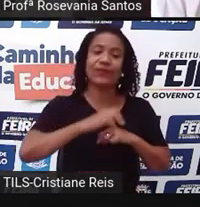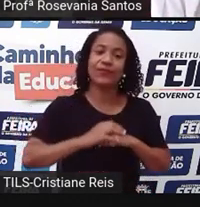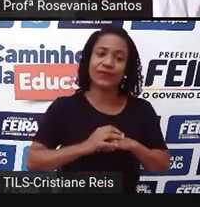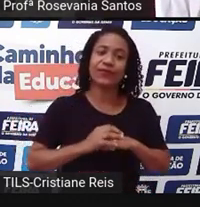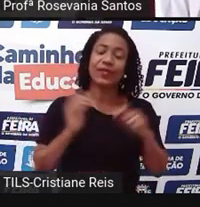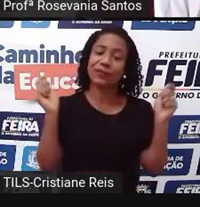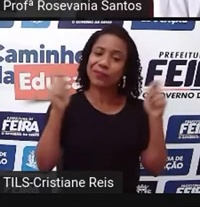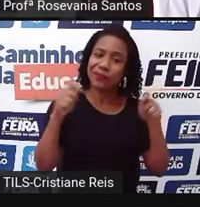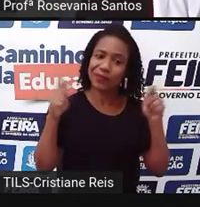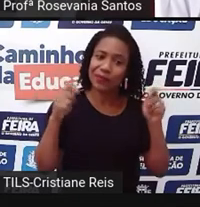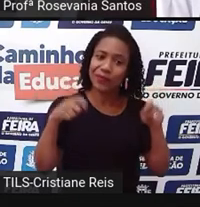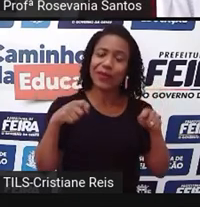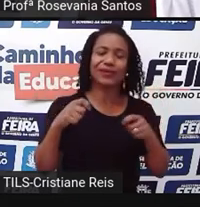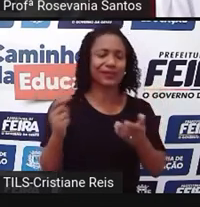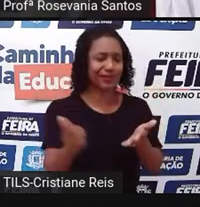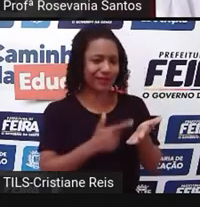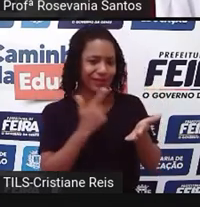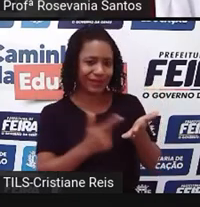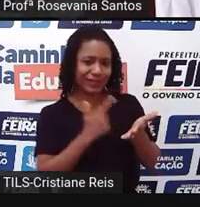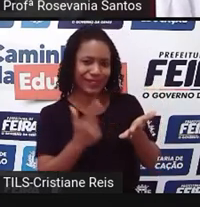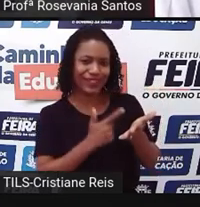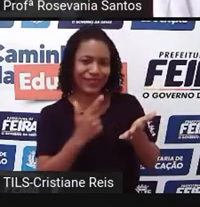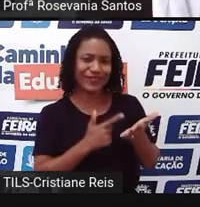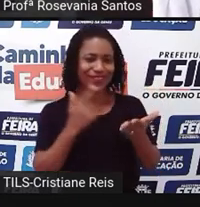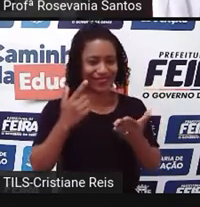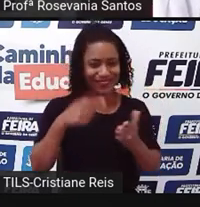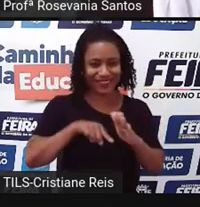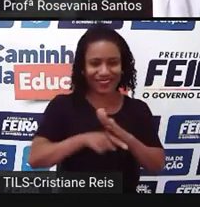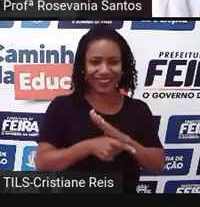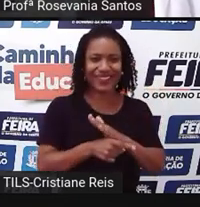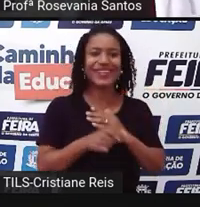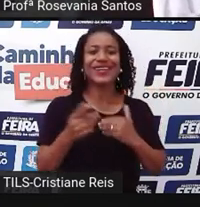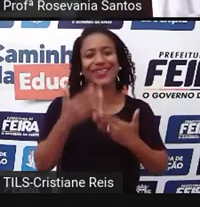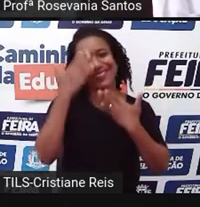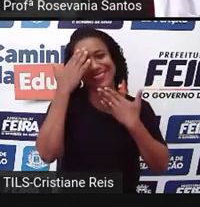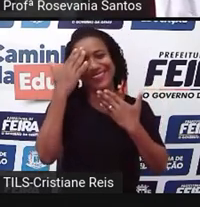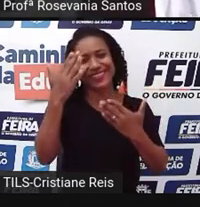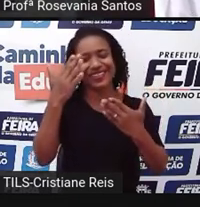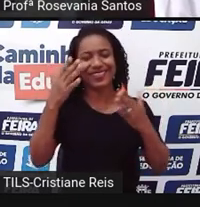aprofundada lá no livro de vocês. Um beijo e até a nossa próxima aula. aula.